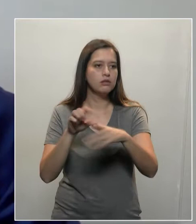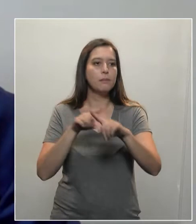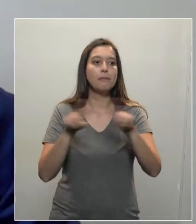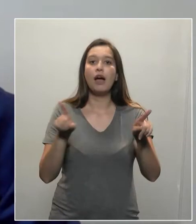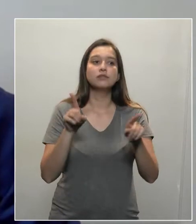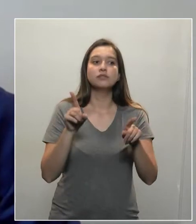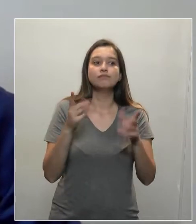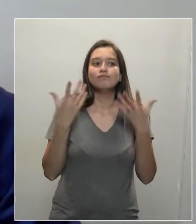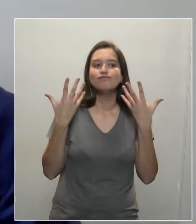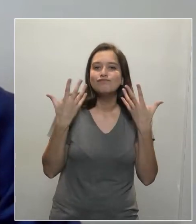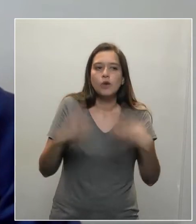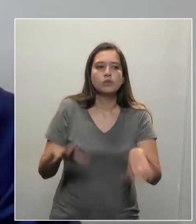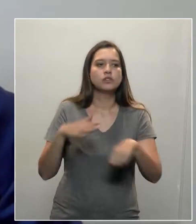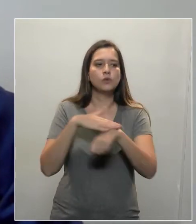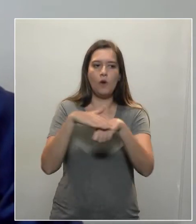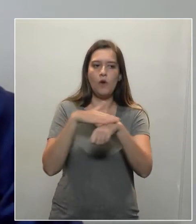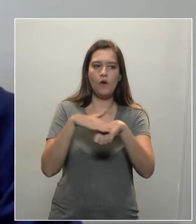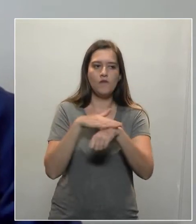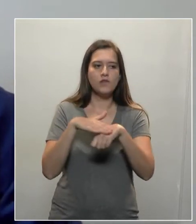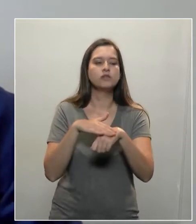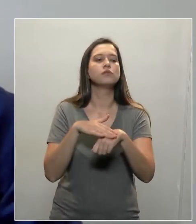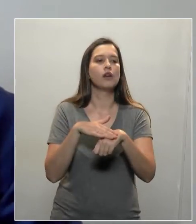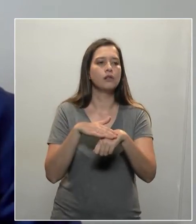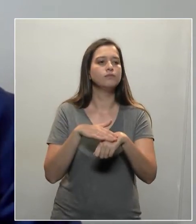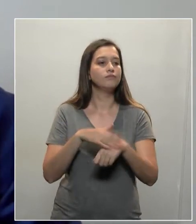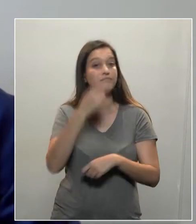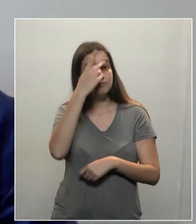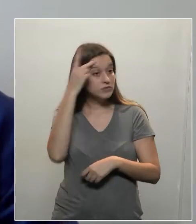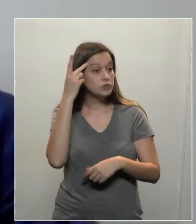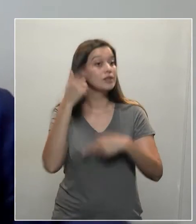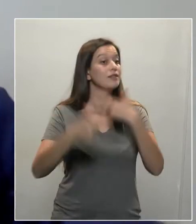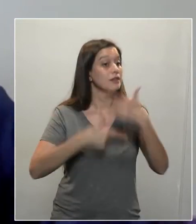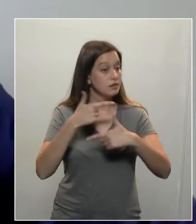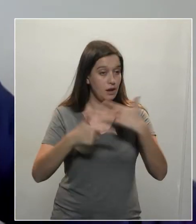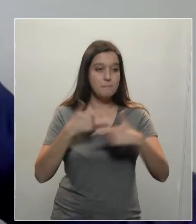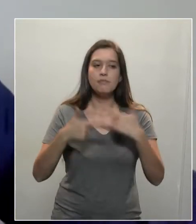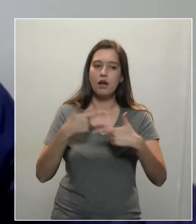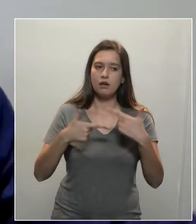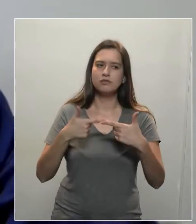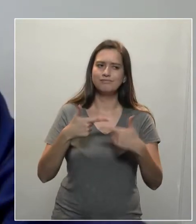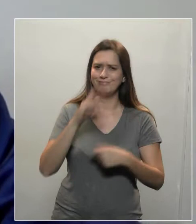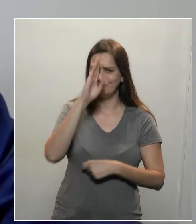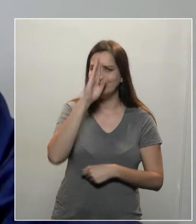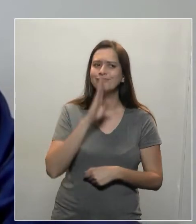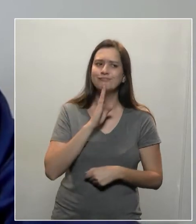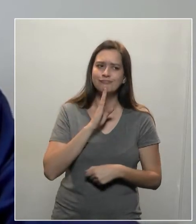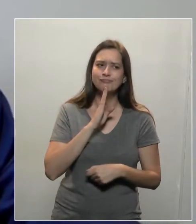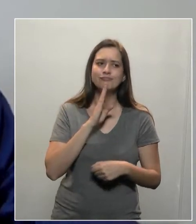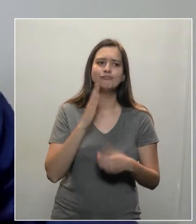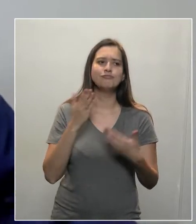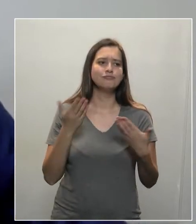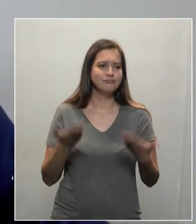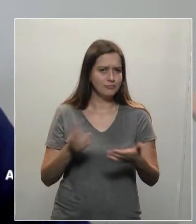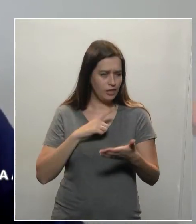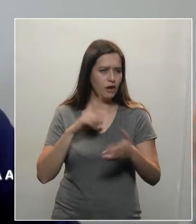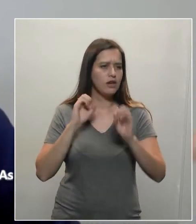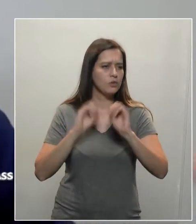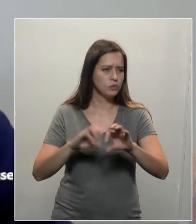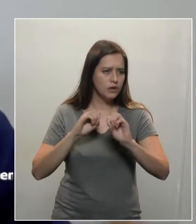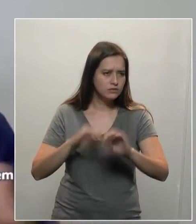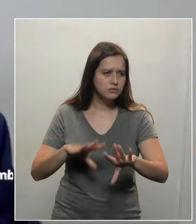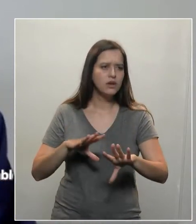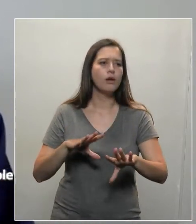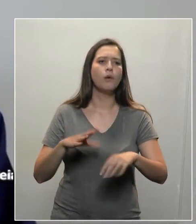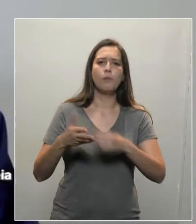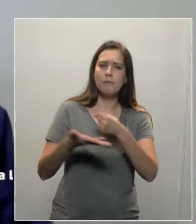receber os trabalhadores do serviço público. São aqueles que fazem a educação acontecer, tanto na educação